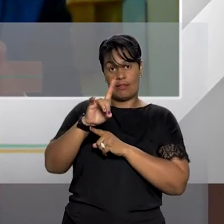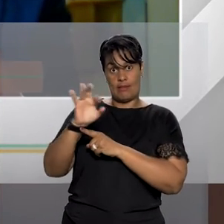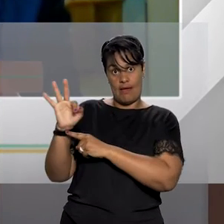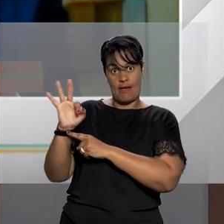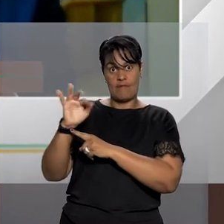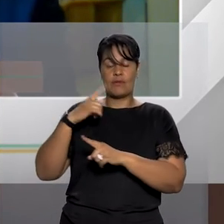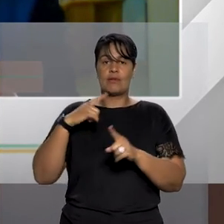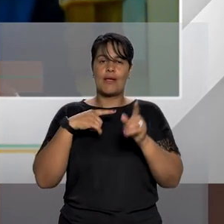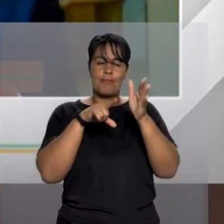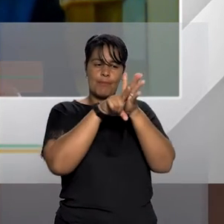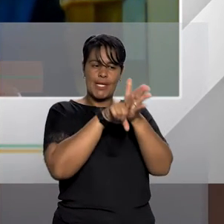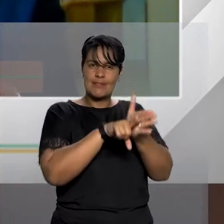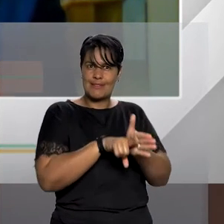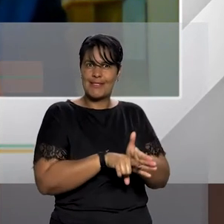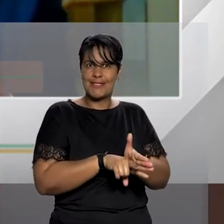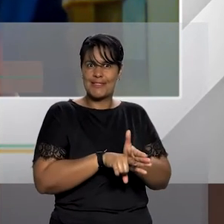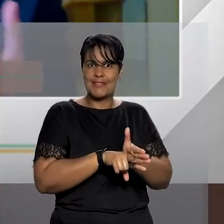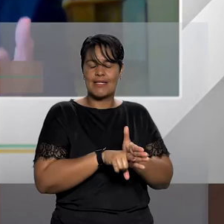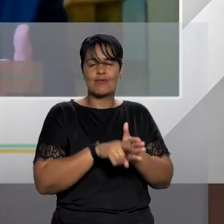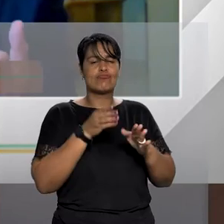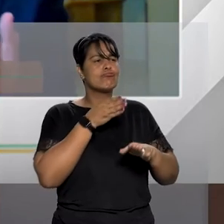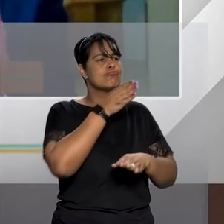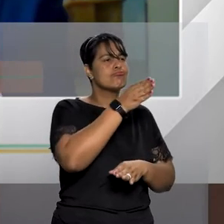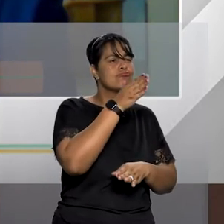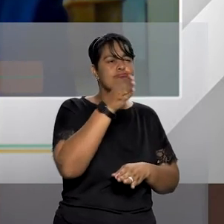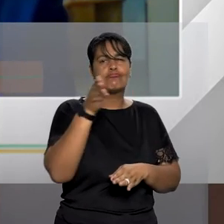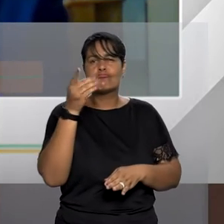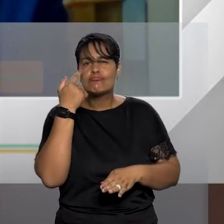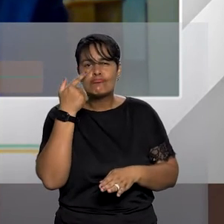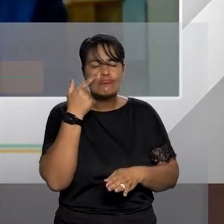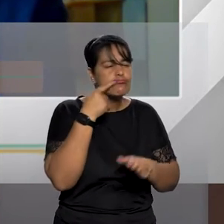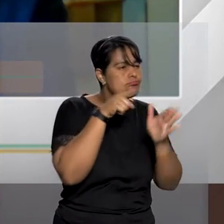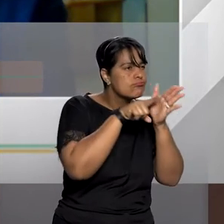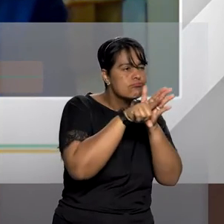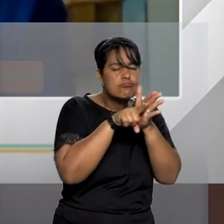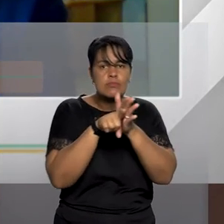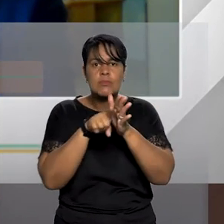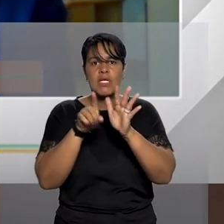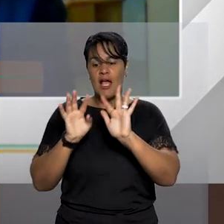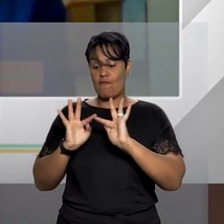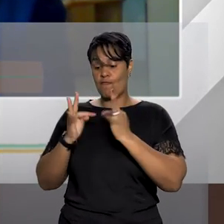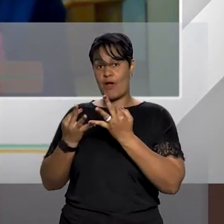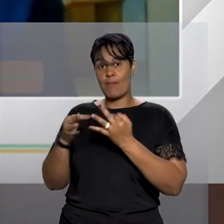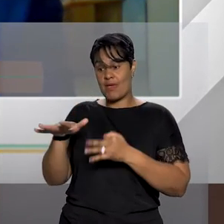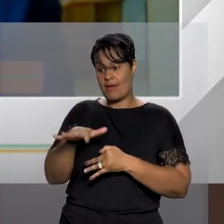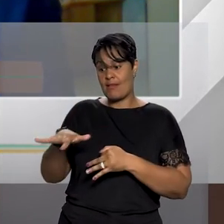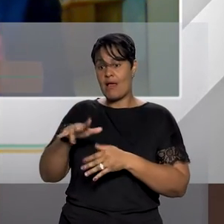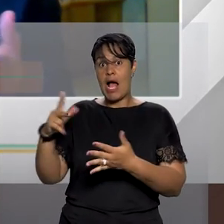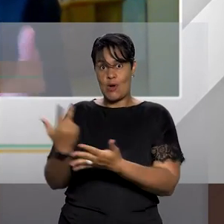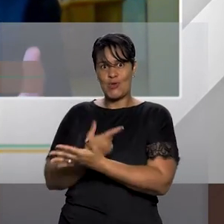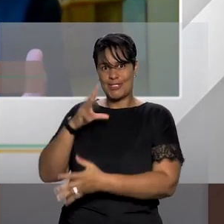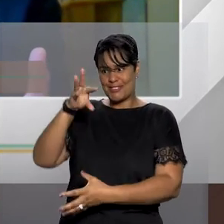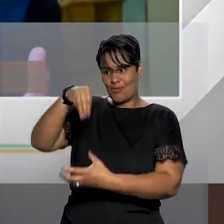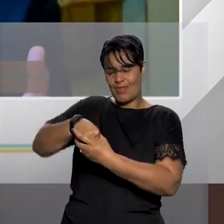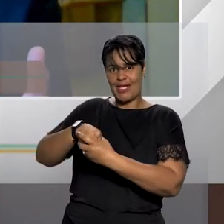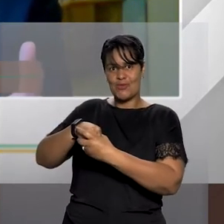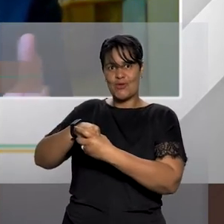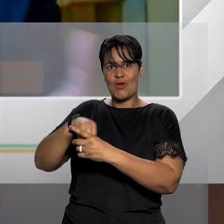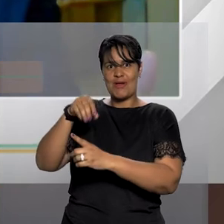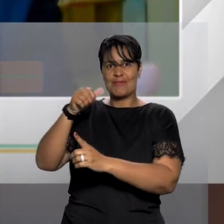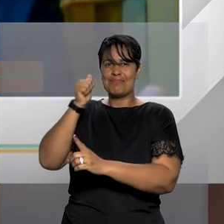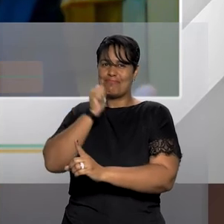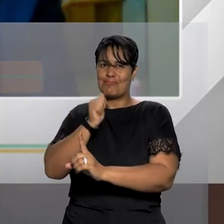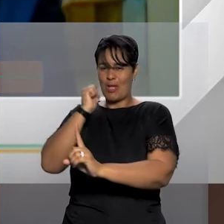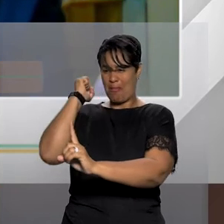pesquisa com a Escola Superior do MPU, com os familiares das vítimas de feminicídio, para entender o impacto dos feminicídios